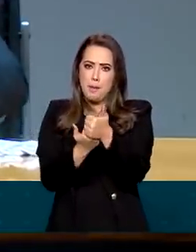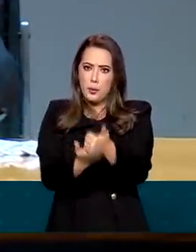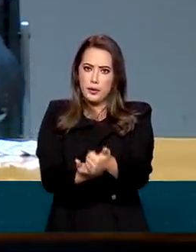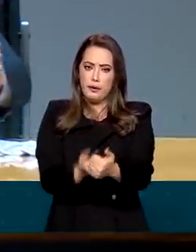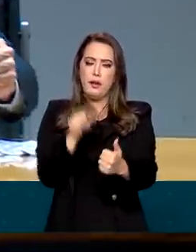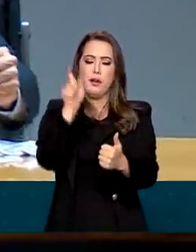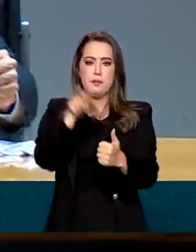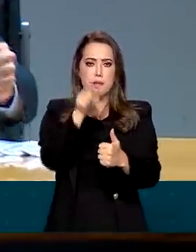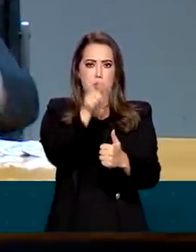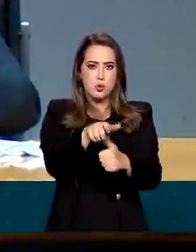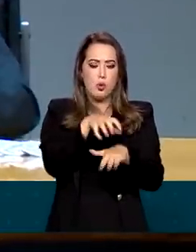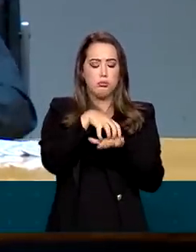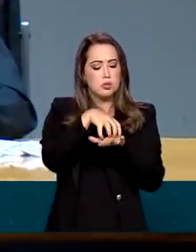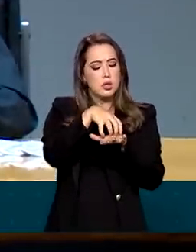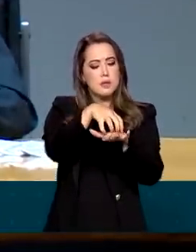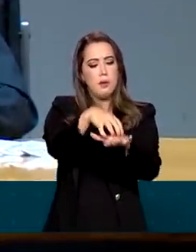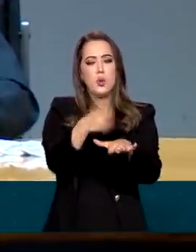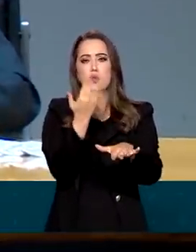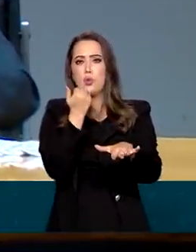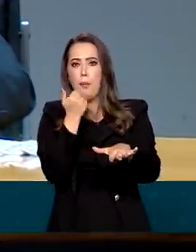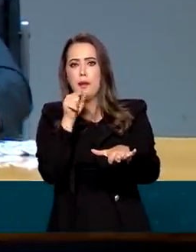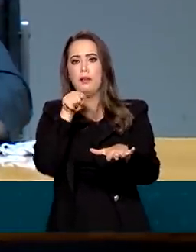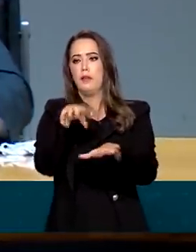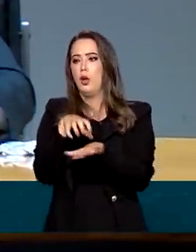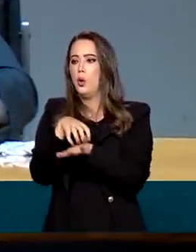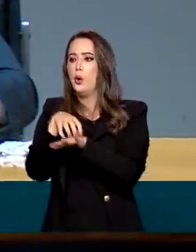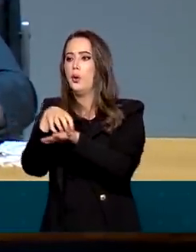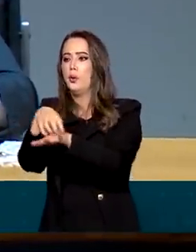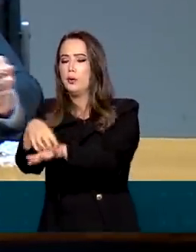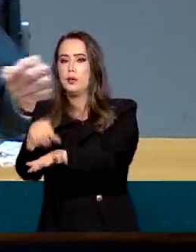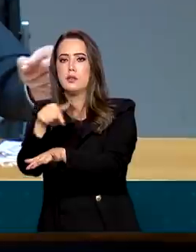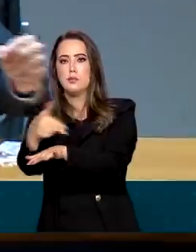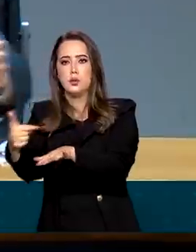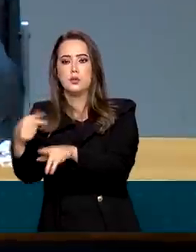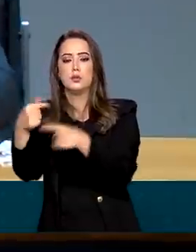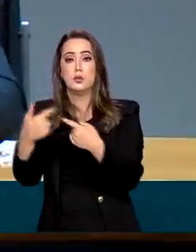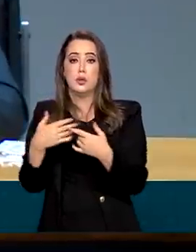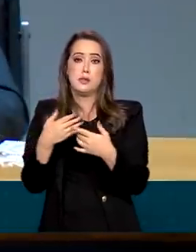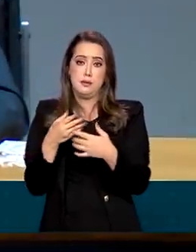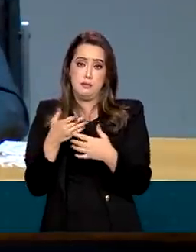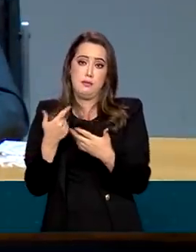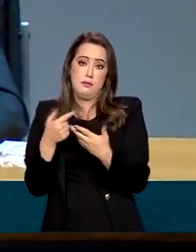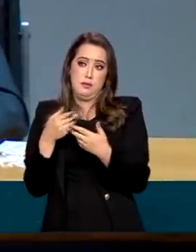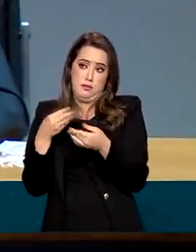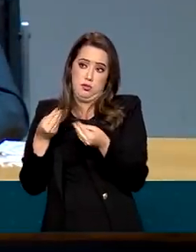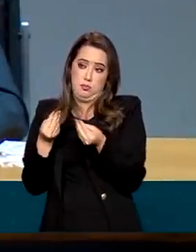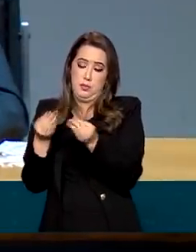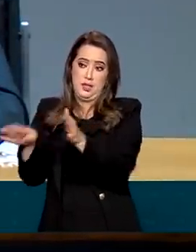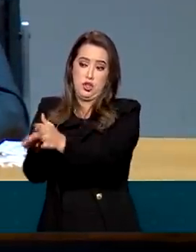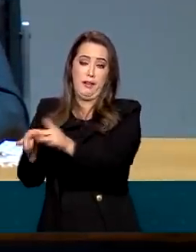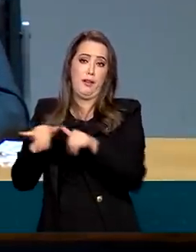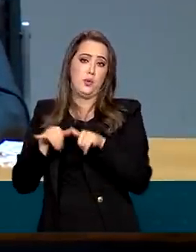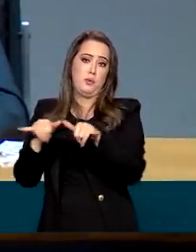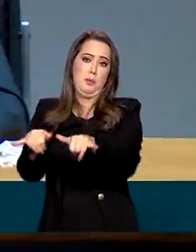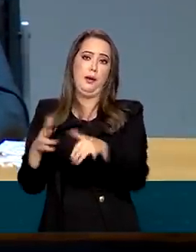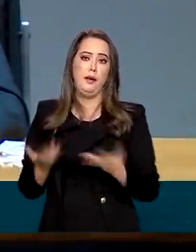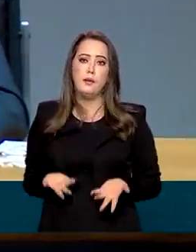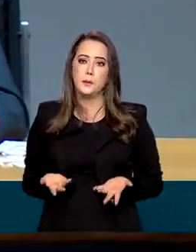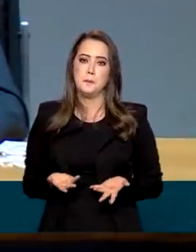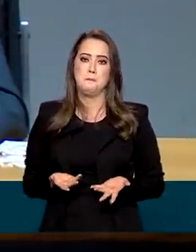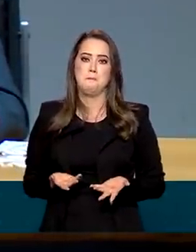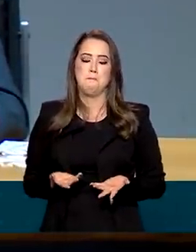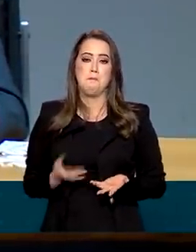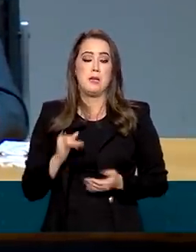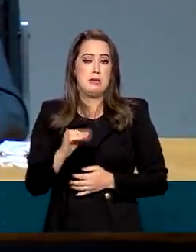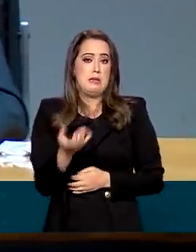quem trouxe a comida para atender supermercados durante a crise, o Brasil roda em cima disso aí, então se for um número, e